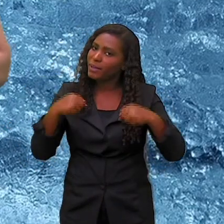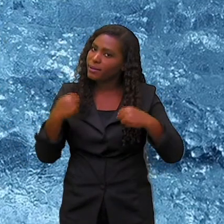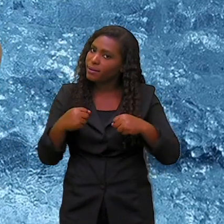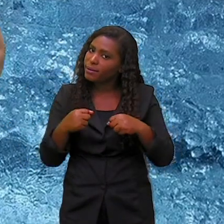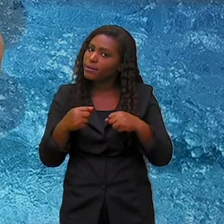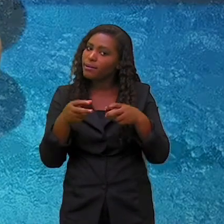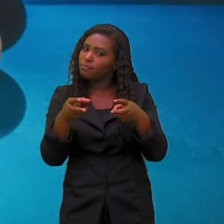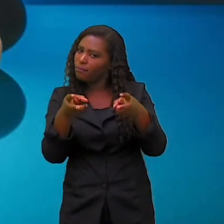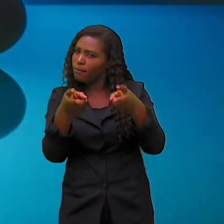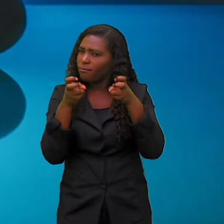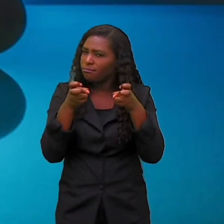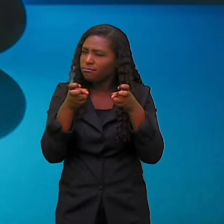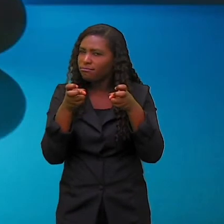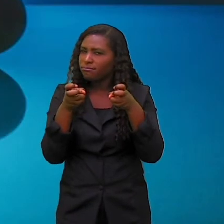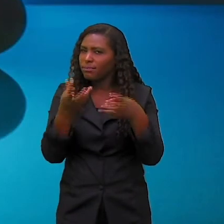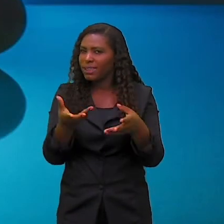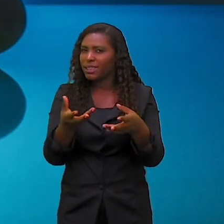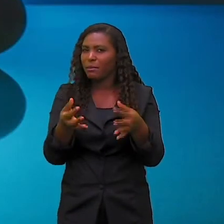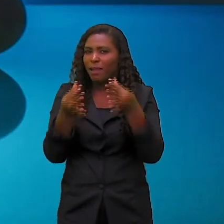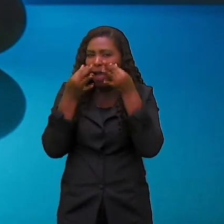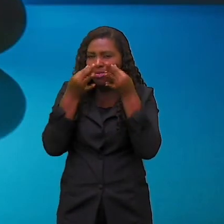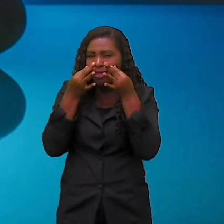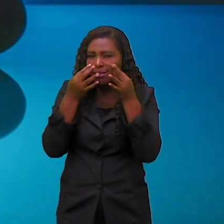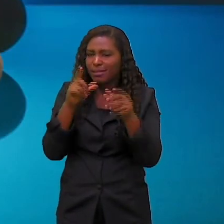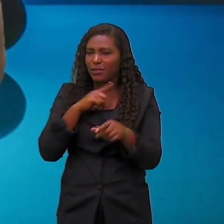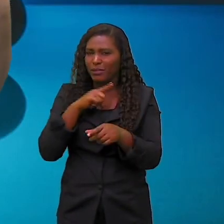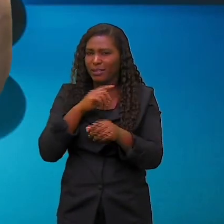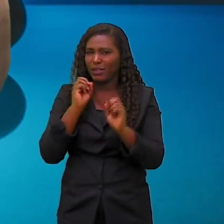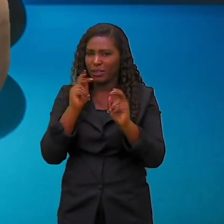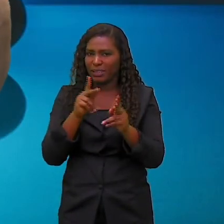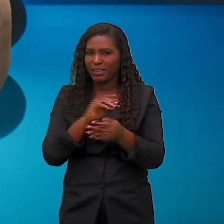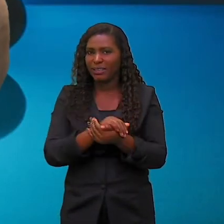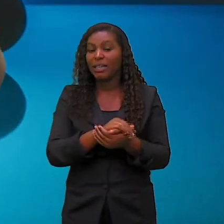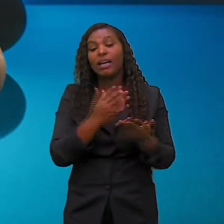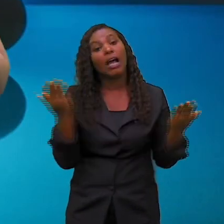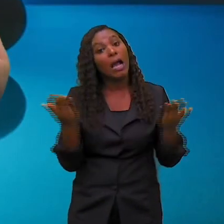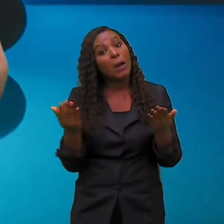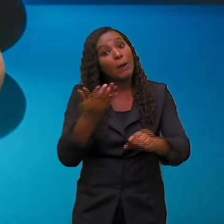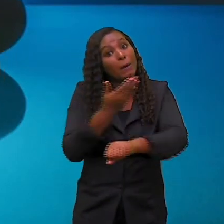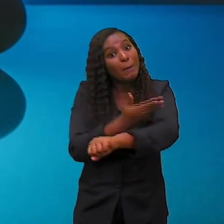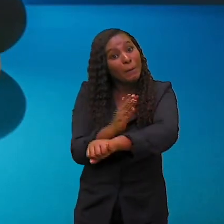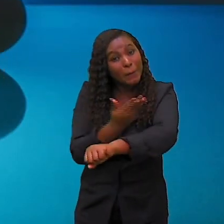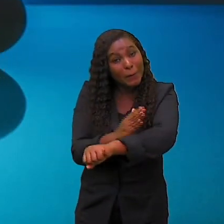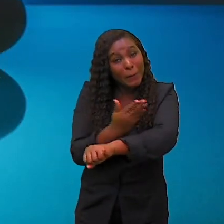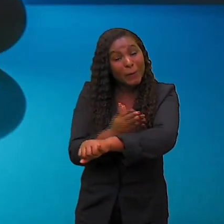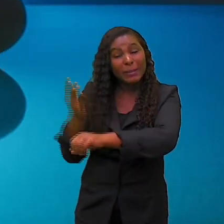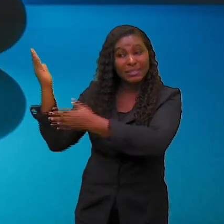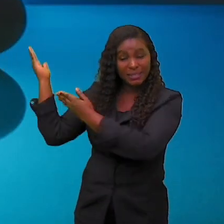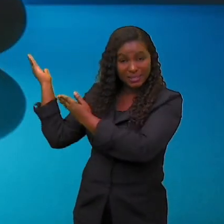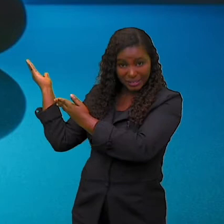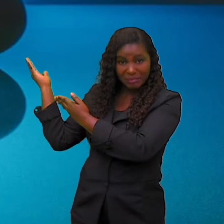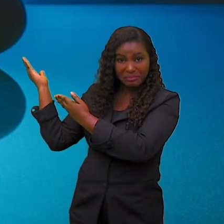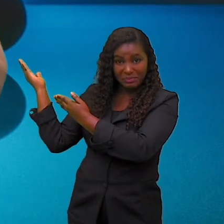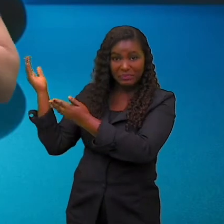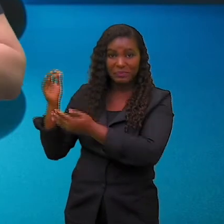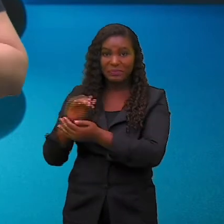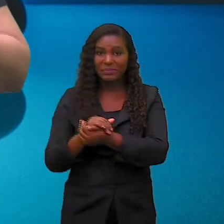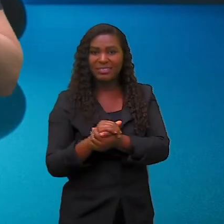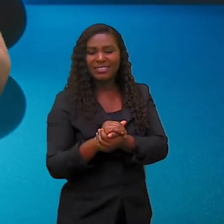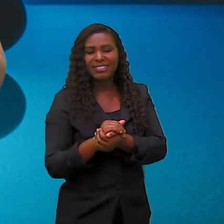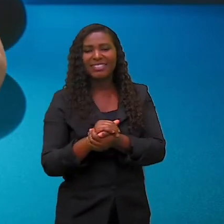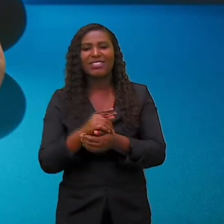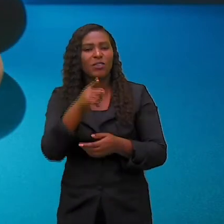E bom, e agora vamos praticar. Estão vendo aí? Vamos praticar, isso mesmo. E eu trouxe para vocês